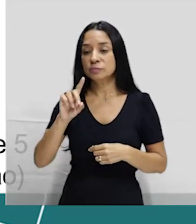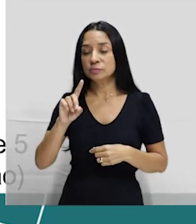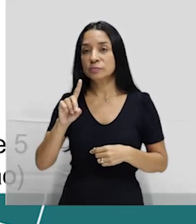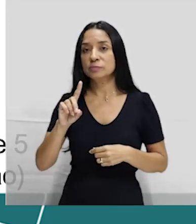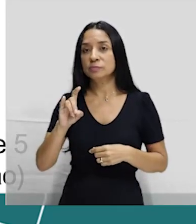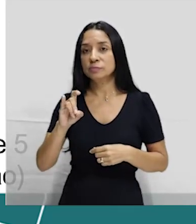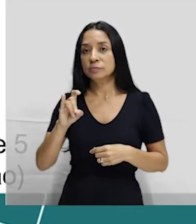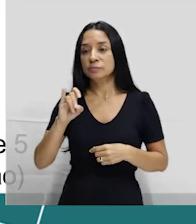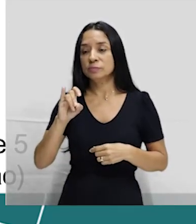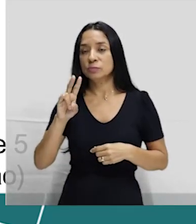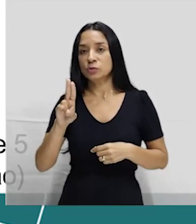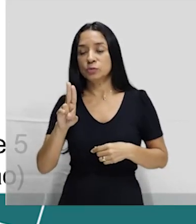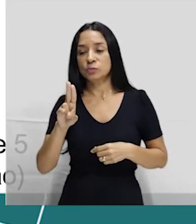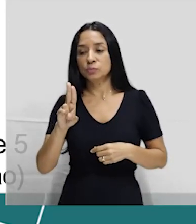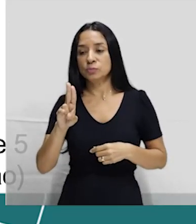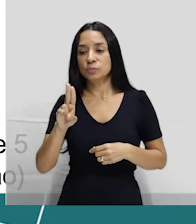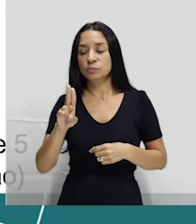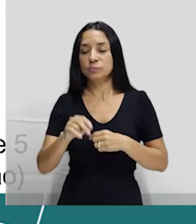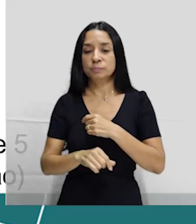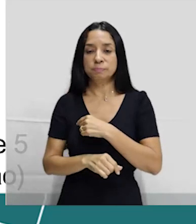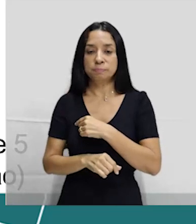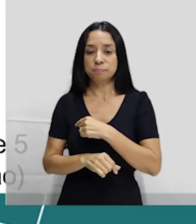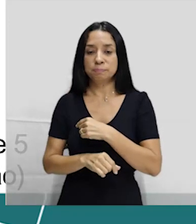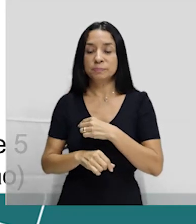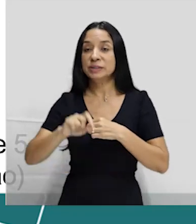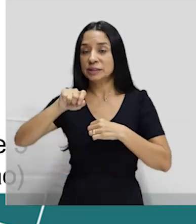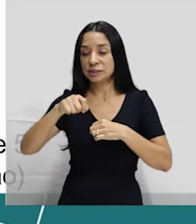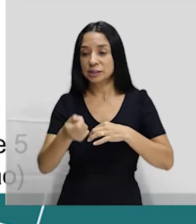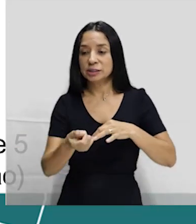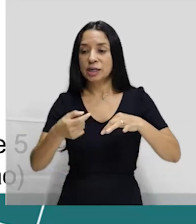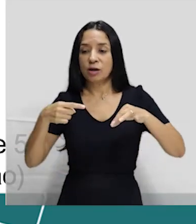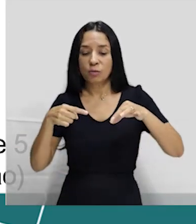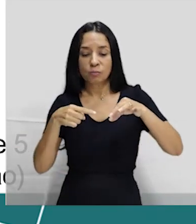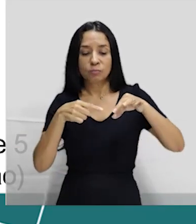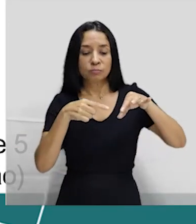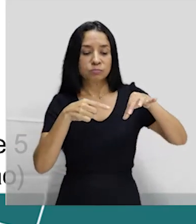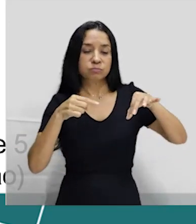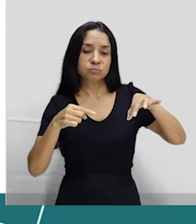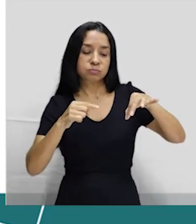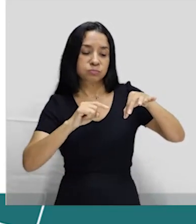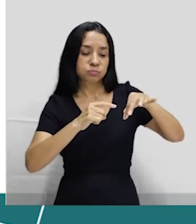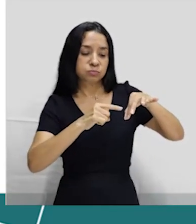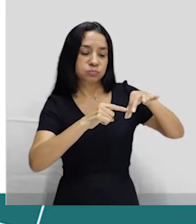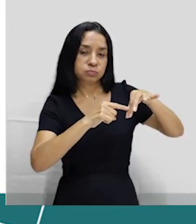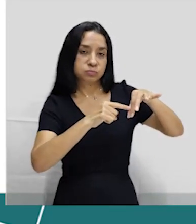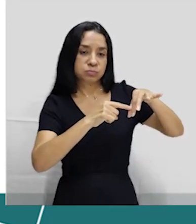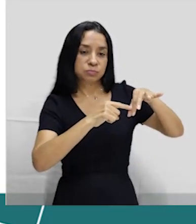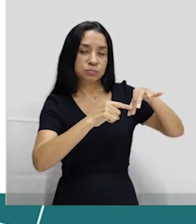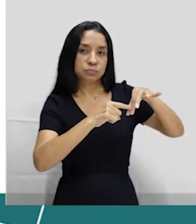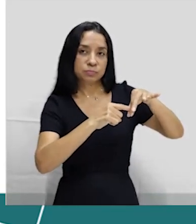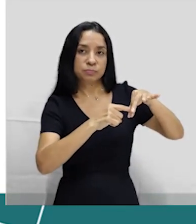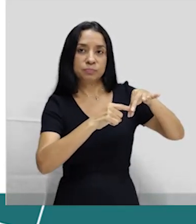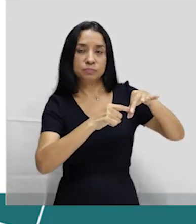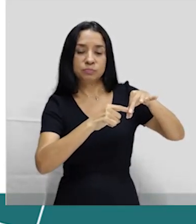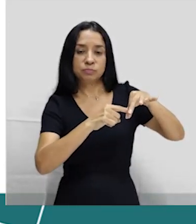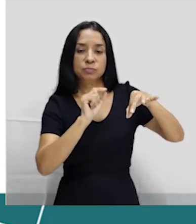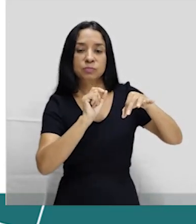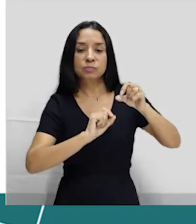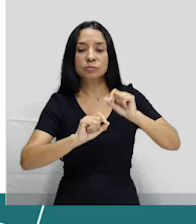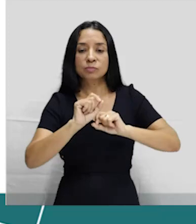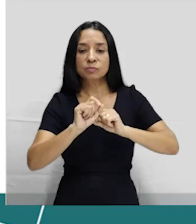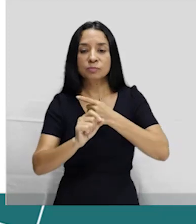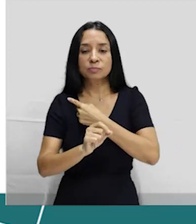intrauterino, mais conhecido como DIU. O que esse dispositivo intrauterino faz? É um dispositivo de